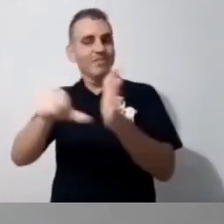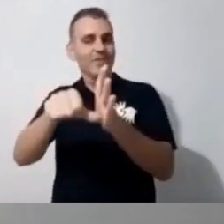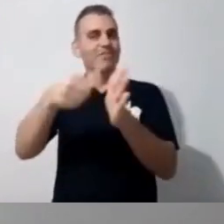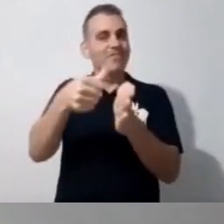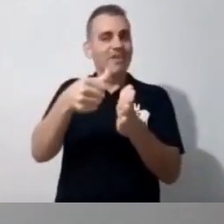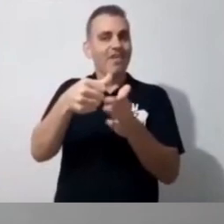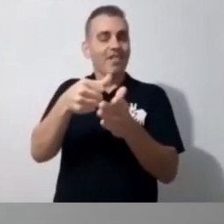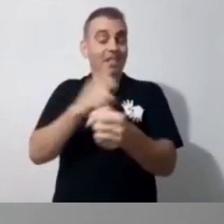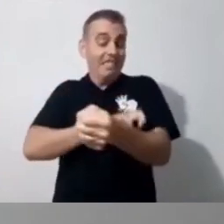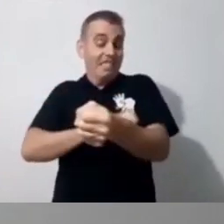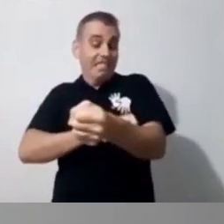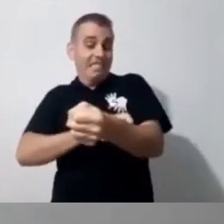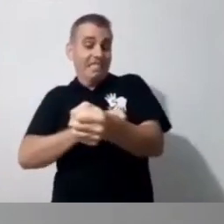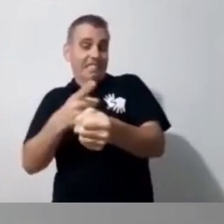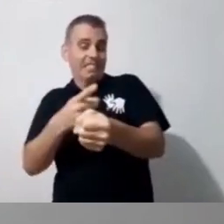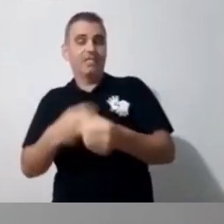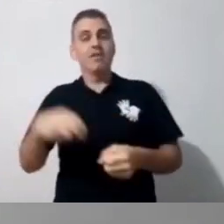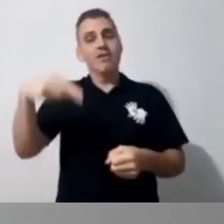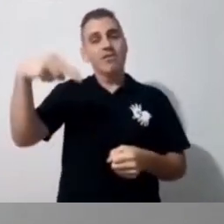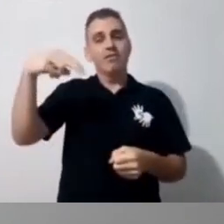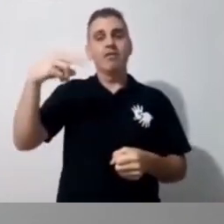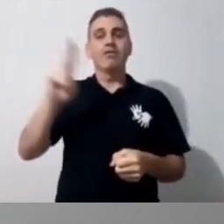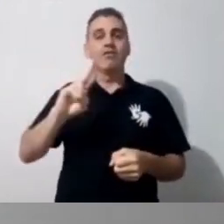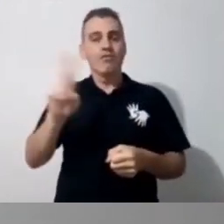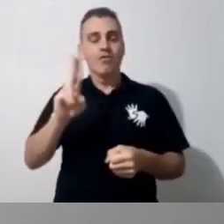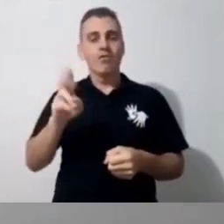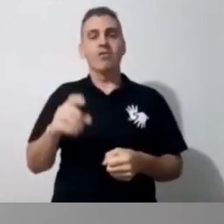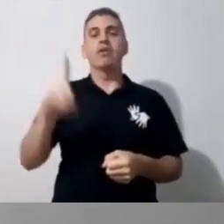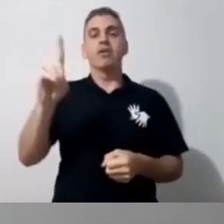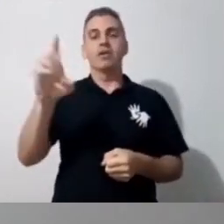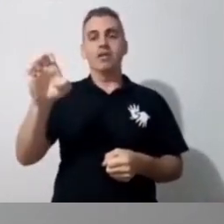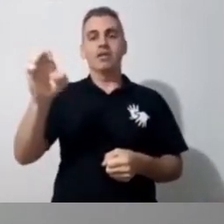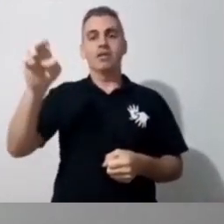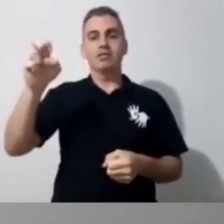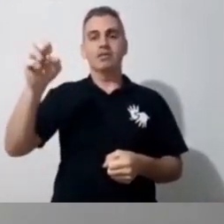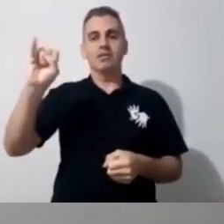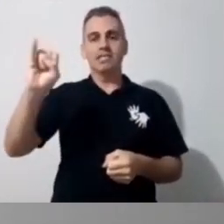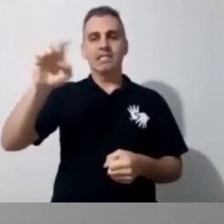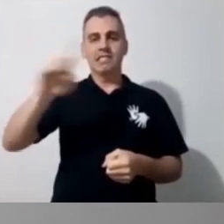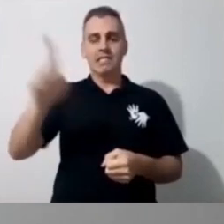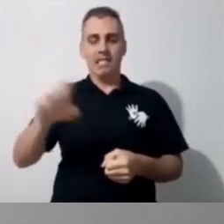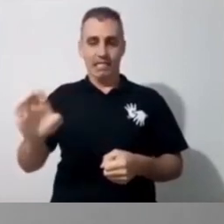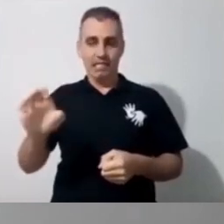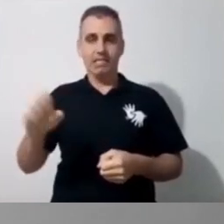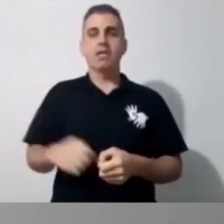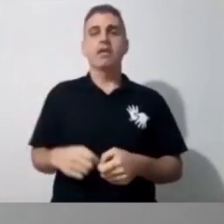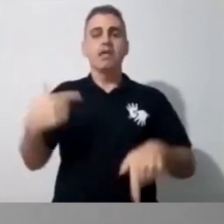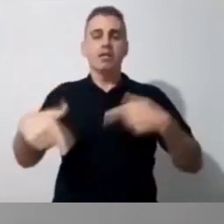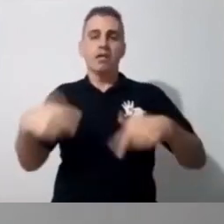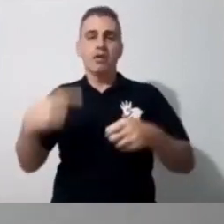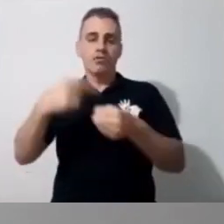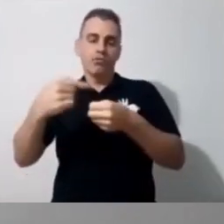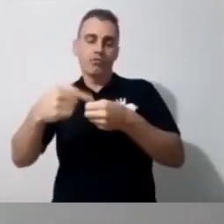mas vamos lá. Eu me chamo Deise Nara Siqueira, eu sou professora no município de Gravataí há 30 anos, eu tenho